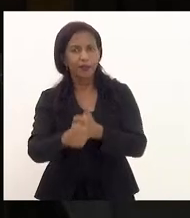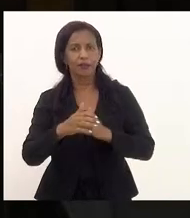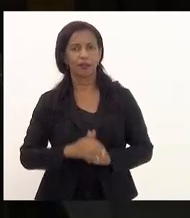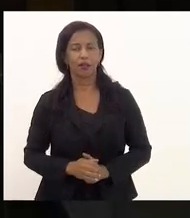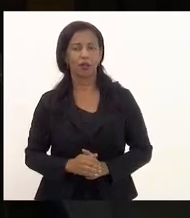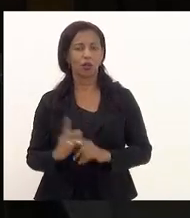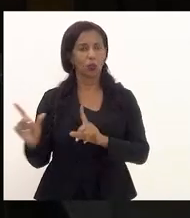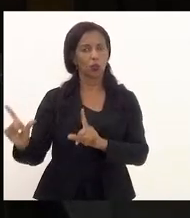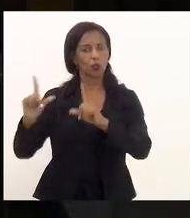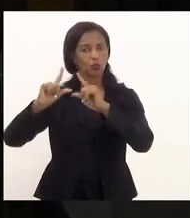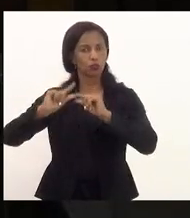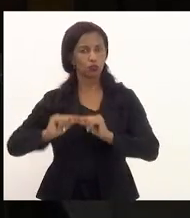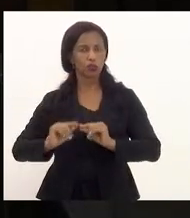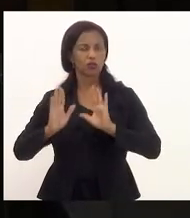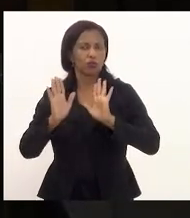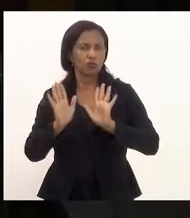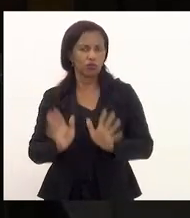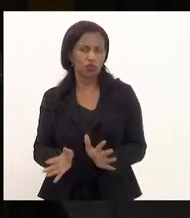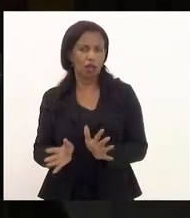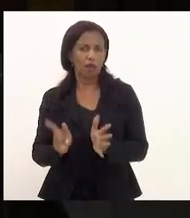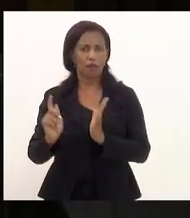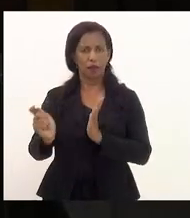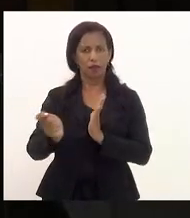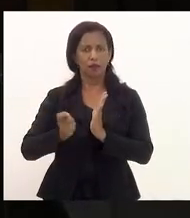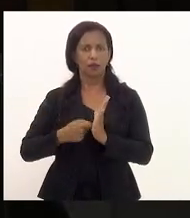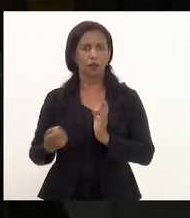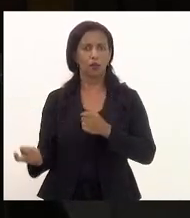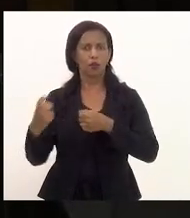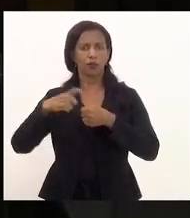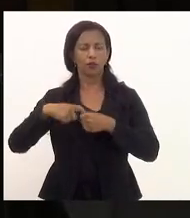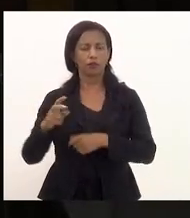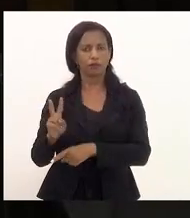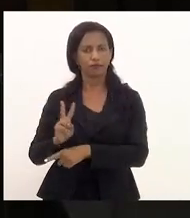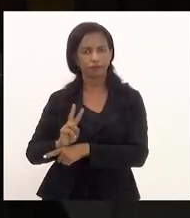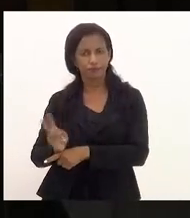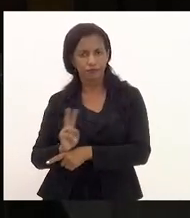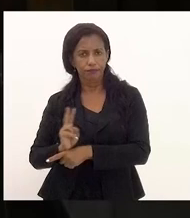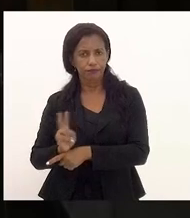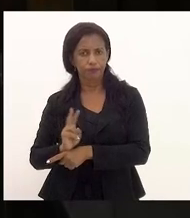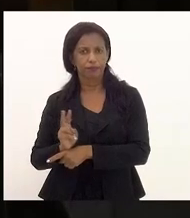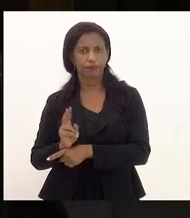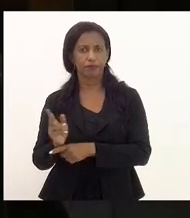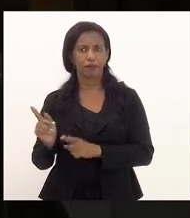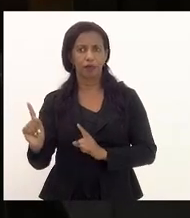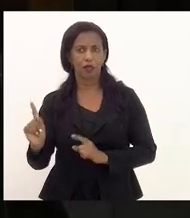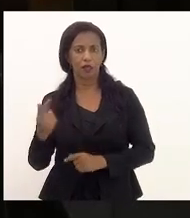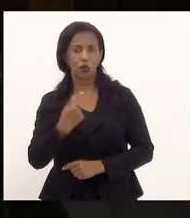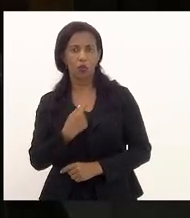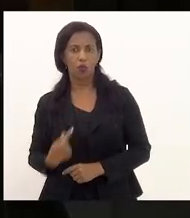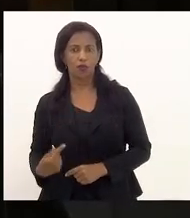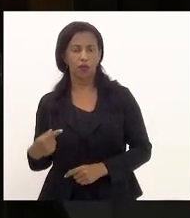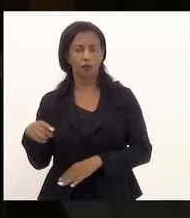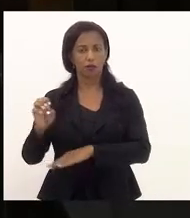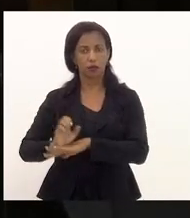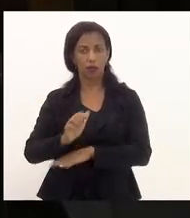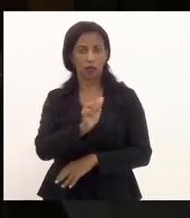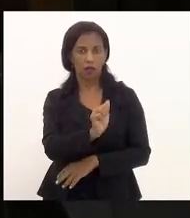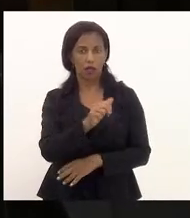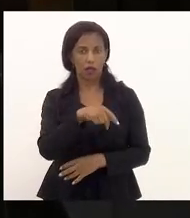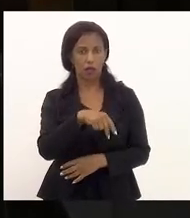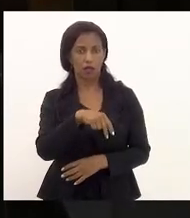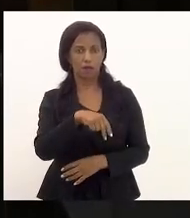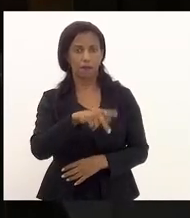no mínimo, já pela assinatura do convênio de fiscalização entre o governo do Estado e a NP,